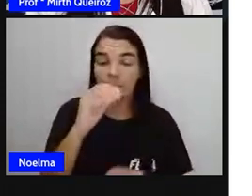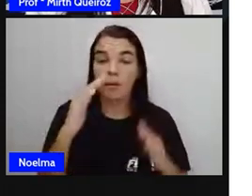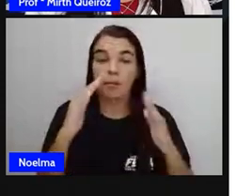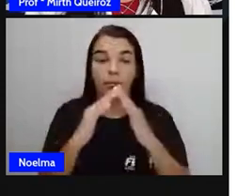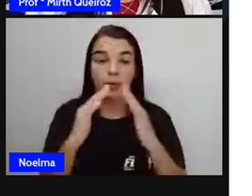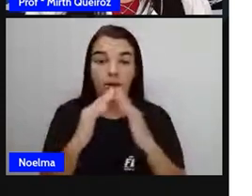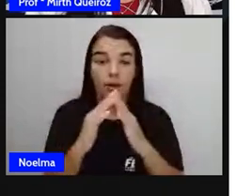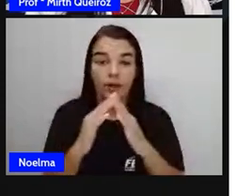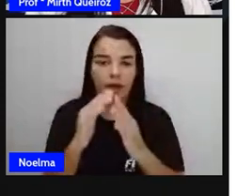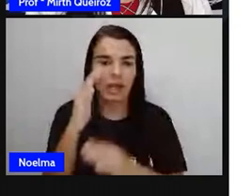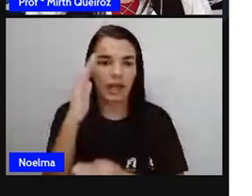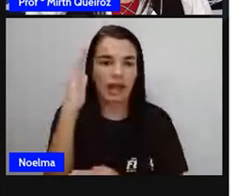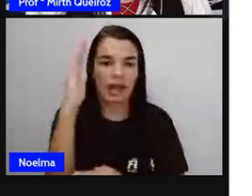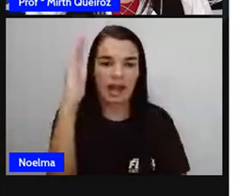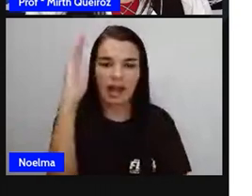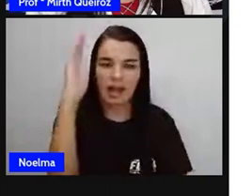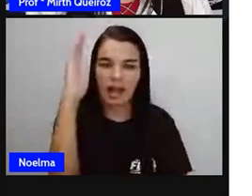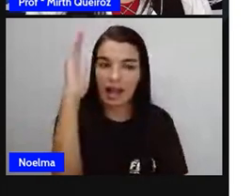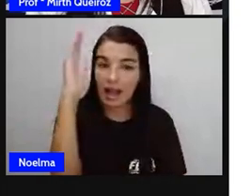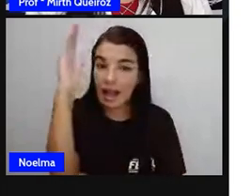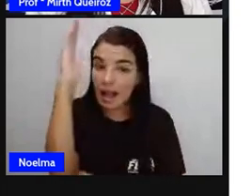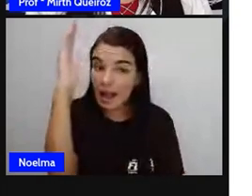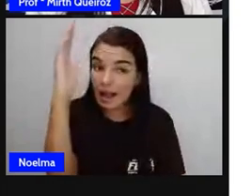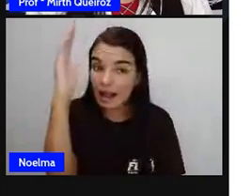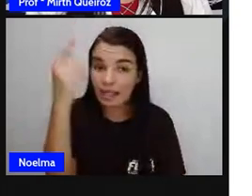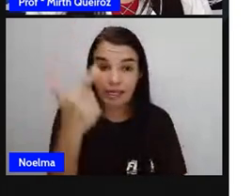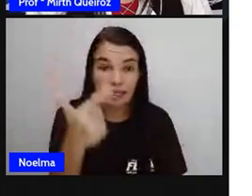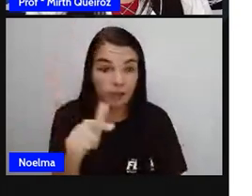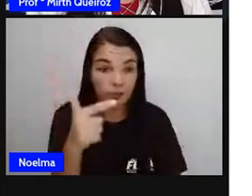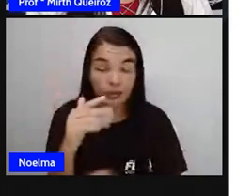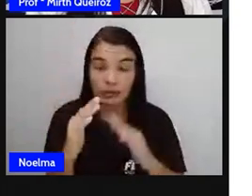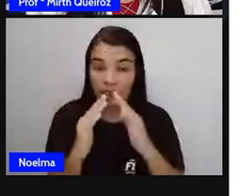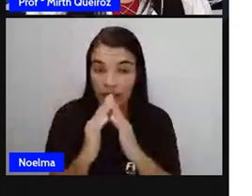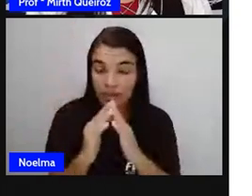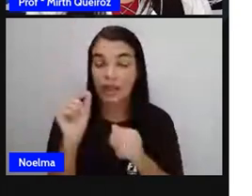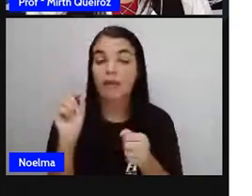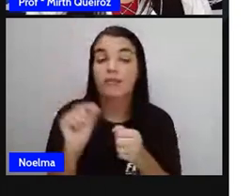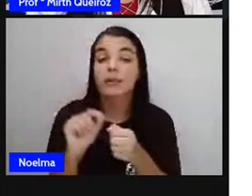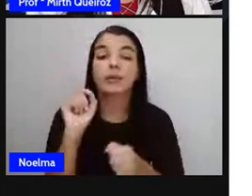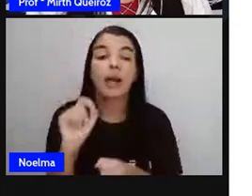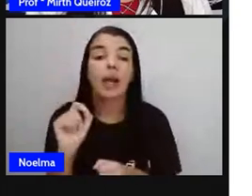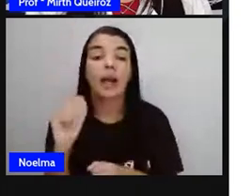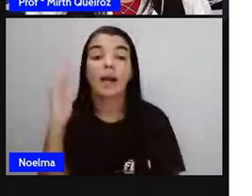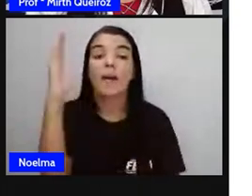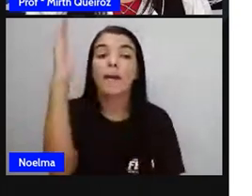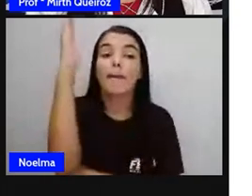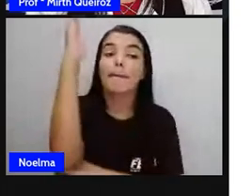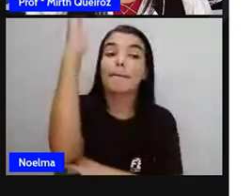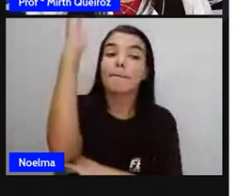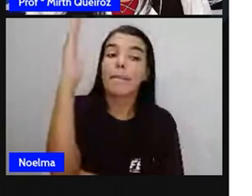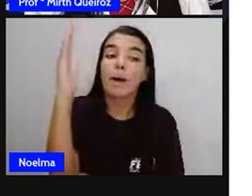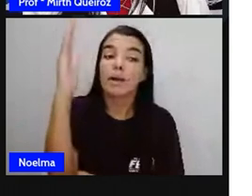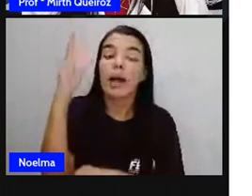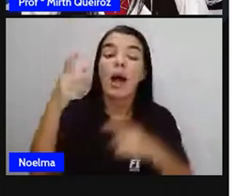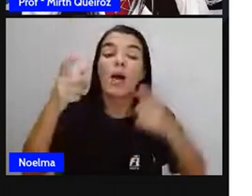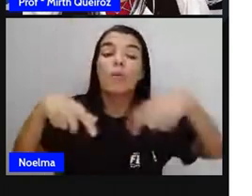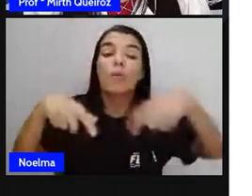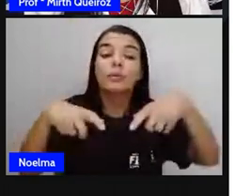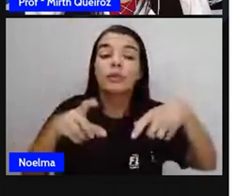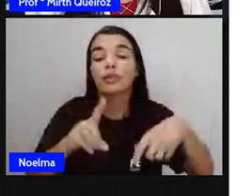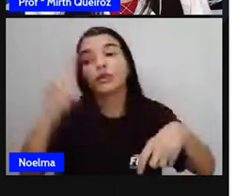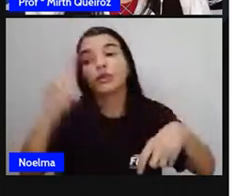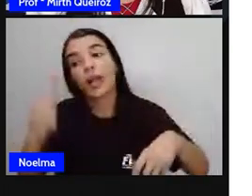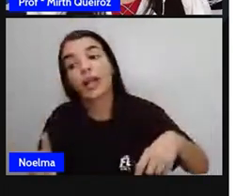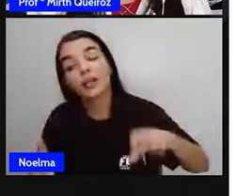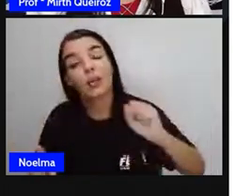árvores e ele não mora em uma casa, Então, ele vai morar do lado direito ou do